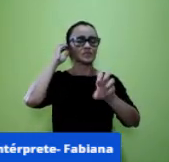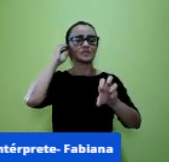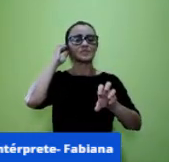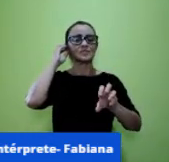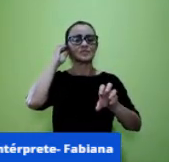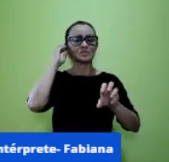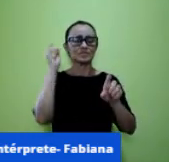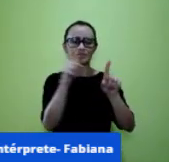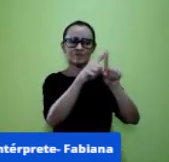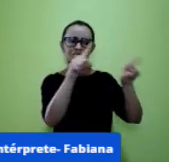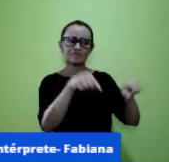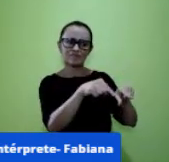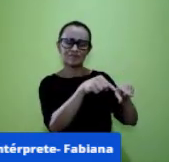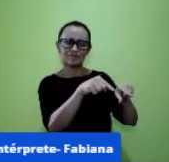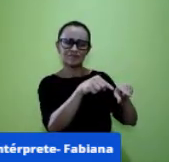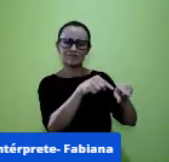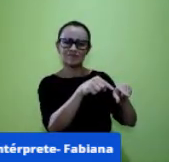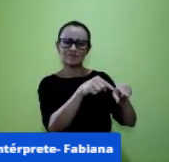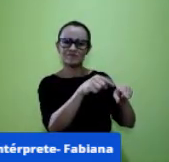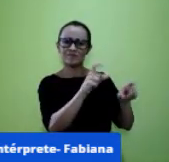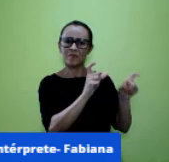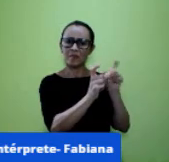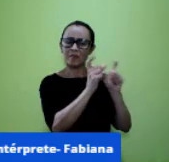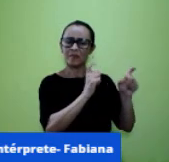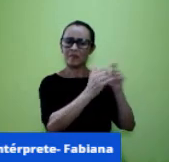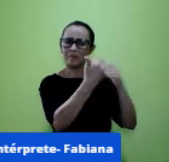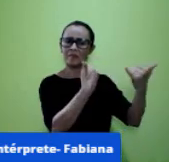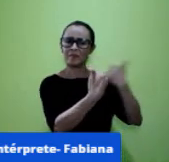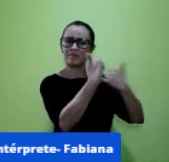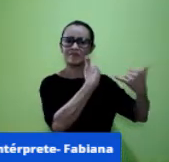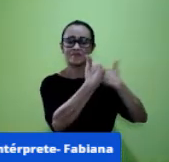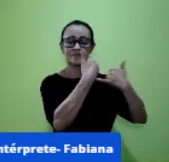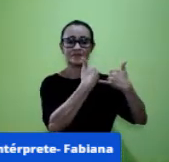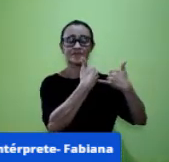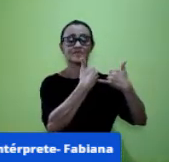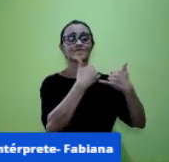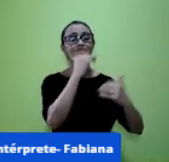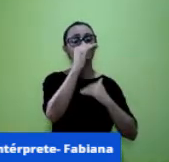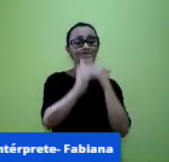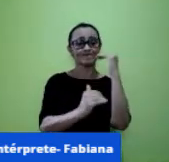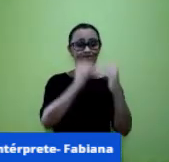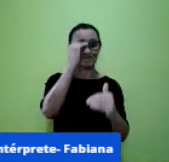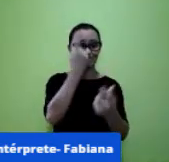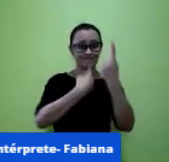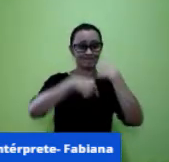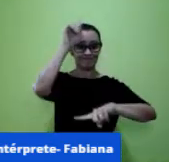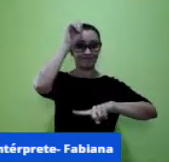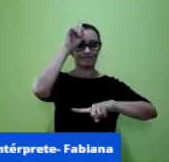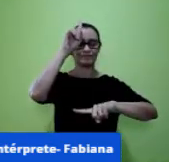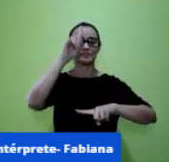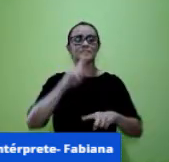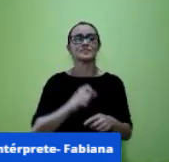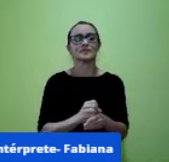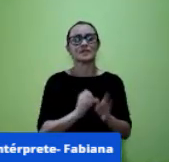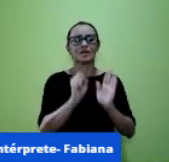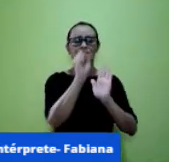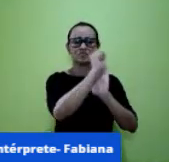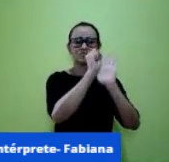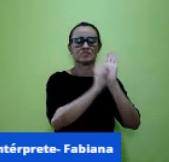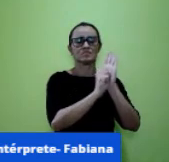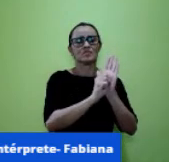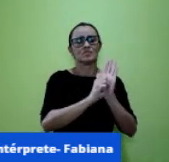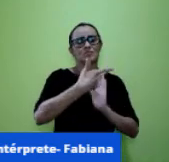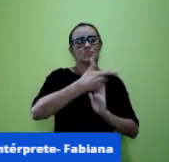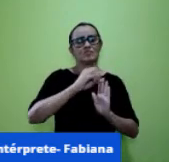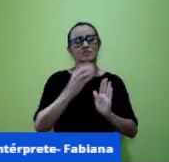falando alguma coisa né isso foi um passo enorme e a partir do século 20 né mais precisamente em